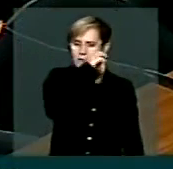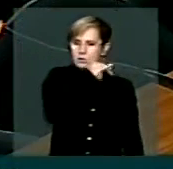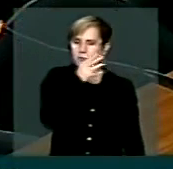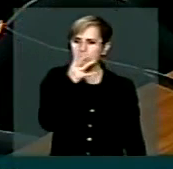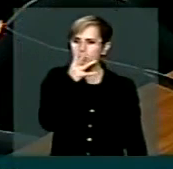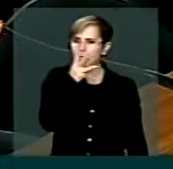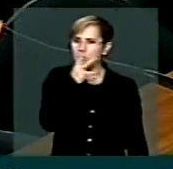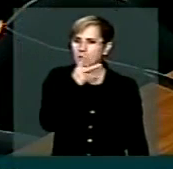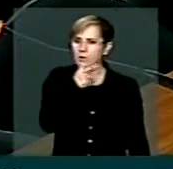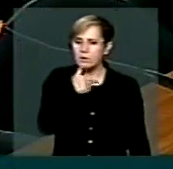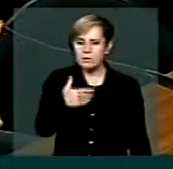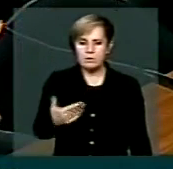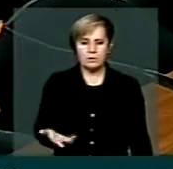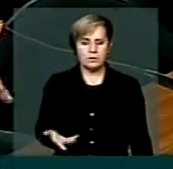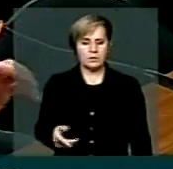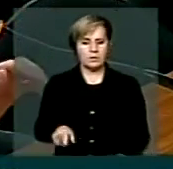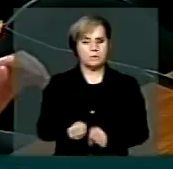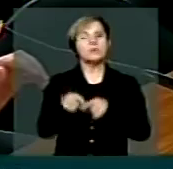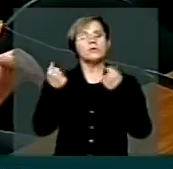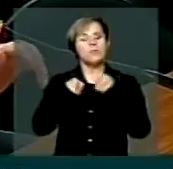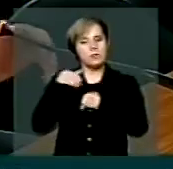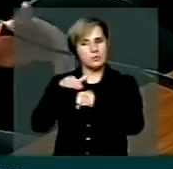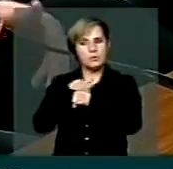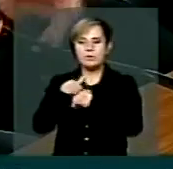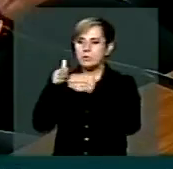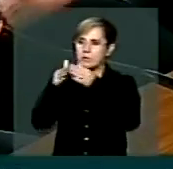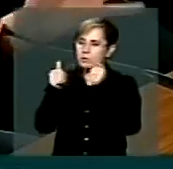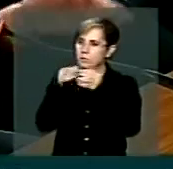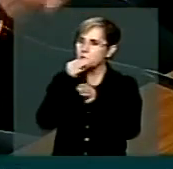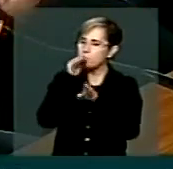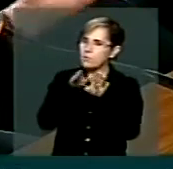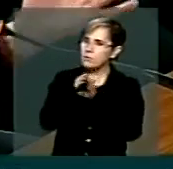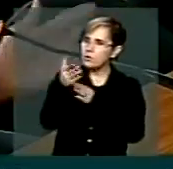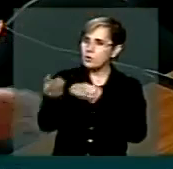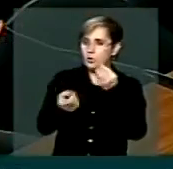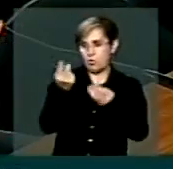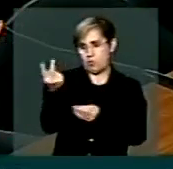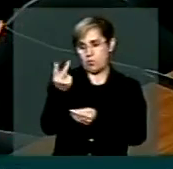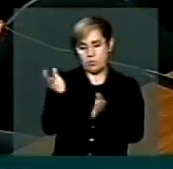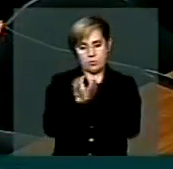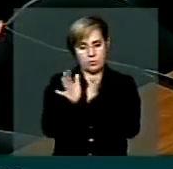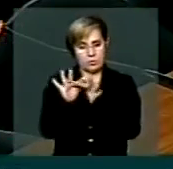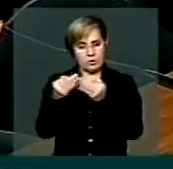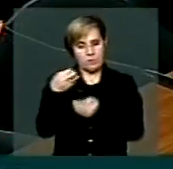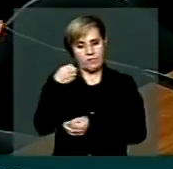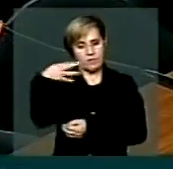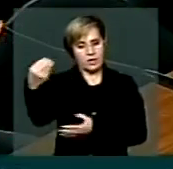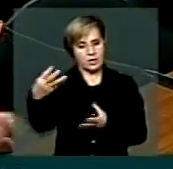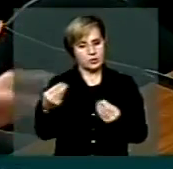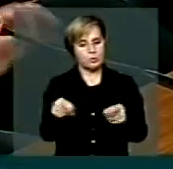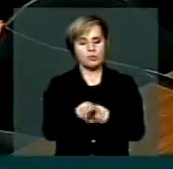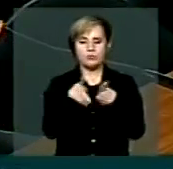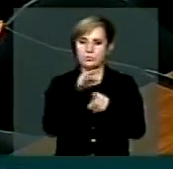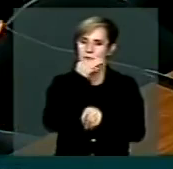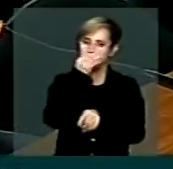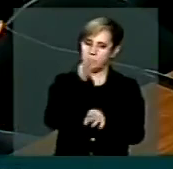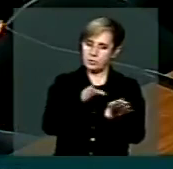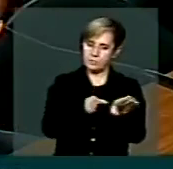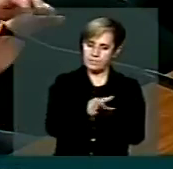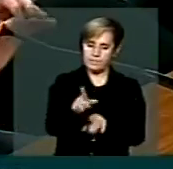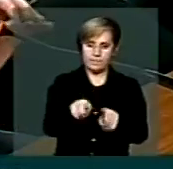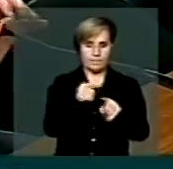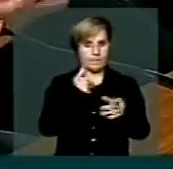no telefone deles, se vocês quiserem conversar com ele, para dar mais sugestões. Como eles viajam o mundo, também tem novas sugestões. Mas a minha